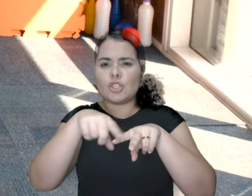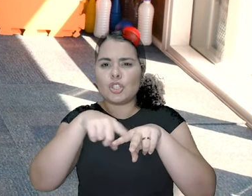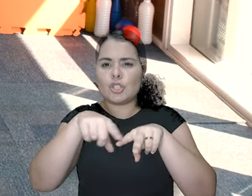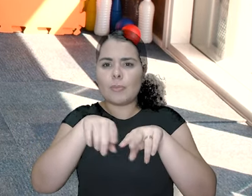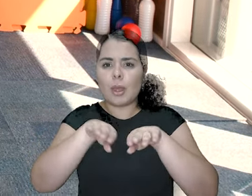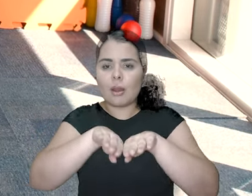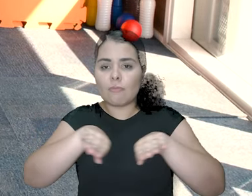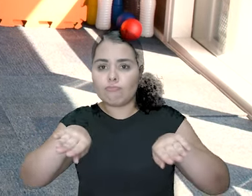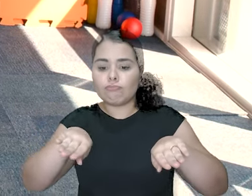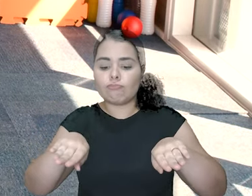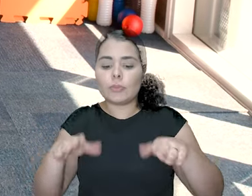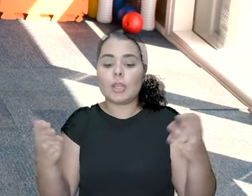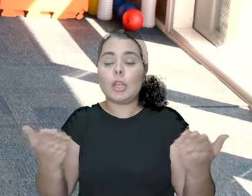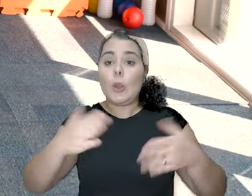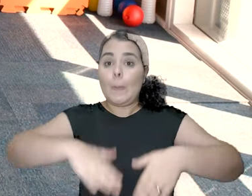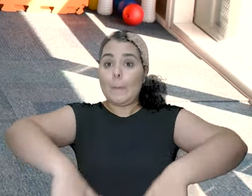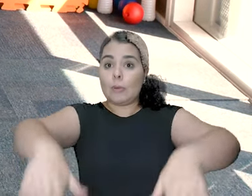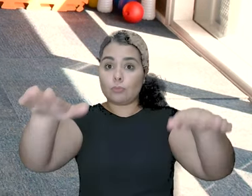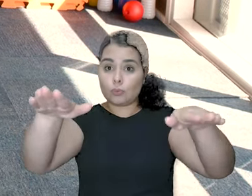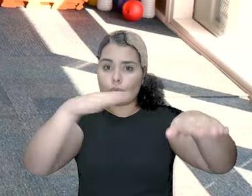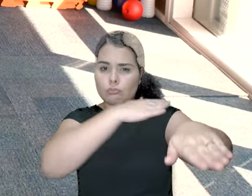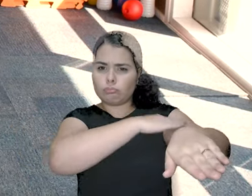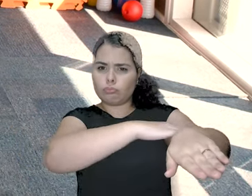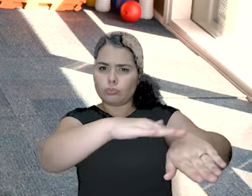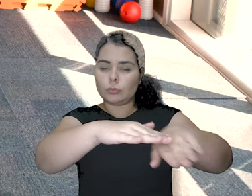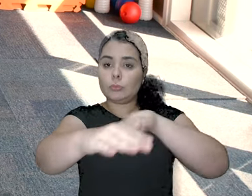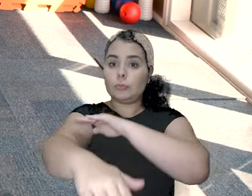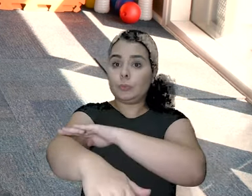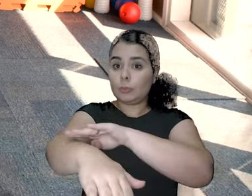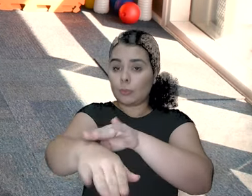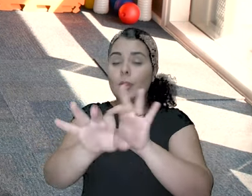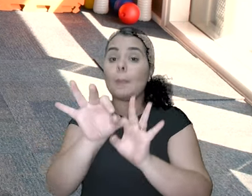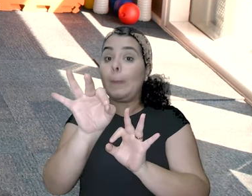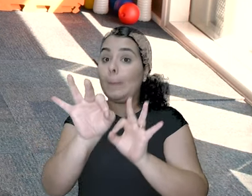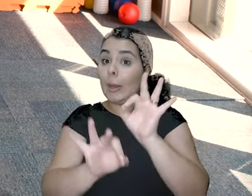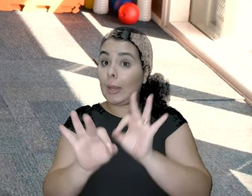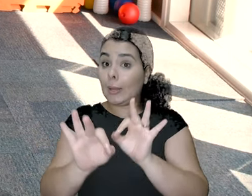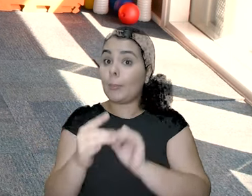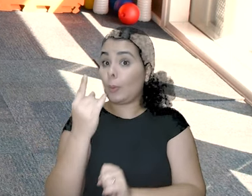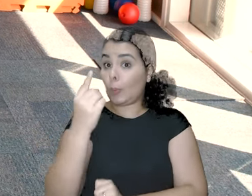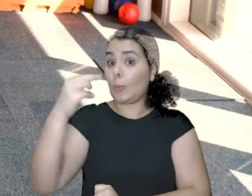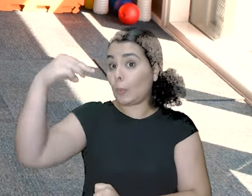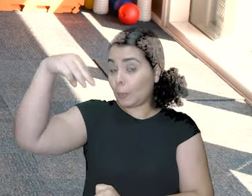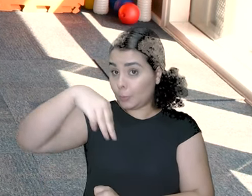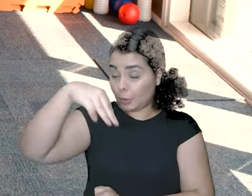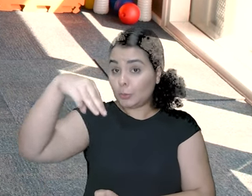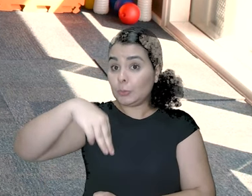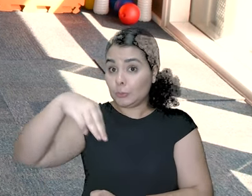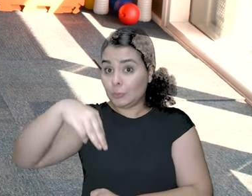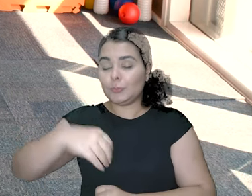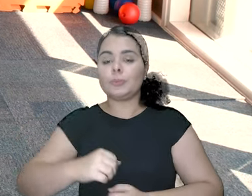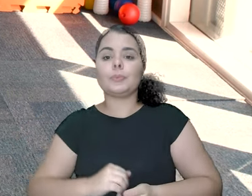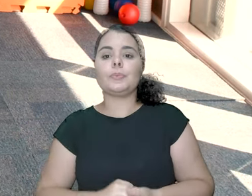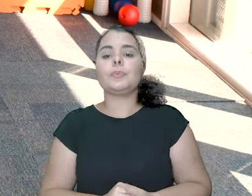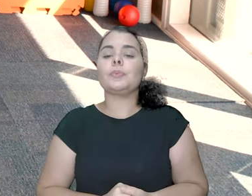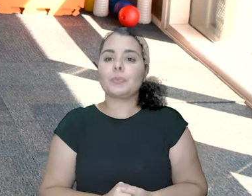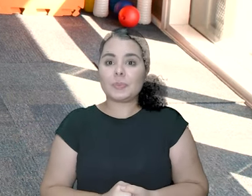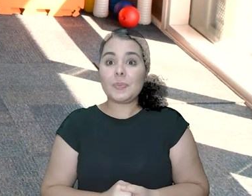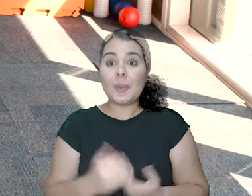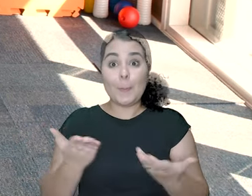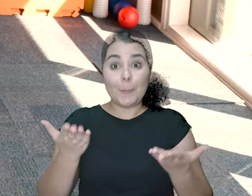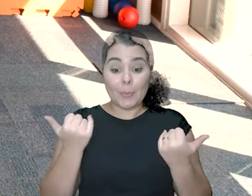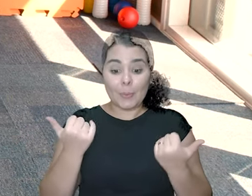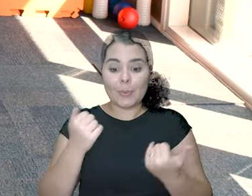Afasta as pernas. Braço para cima. Preparou? Um minutinho, hein? É